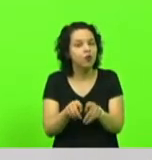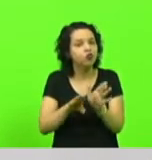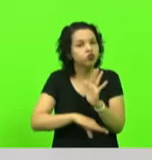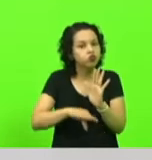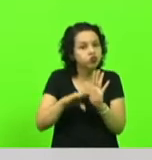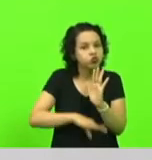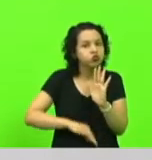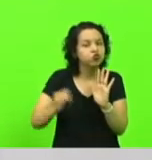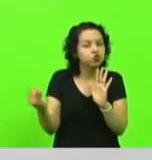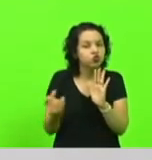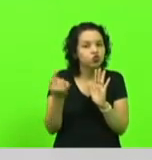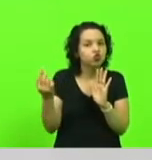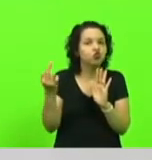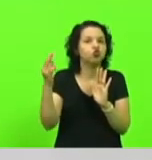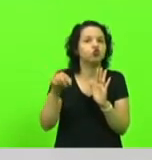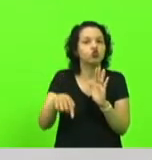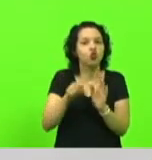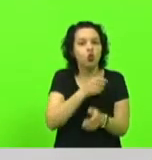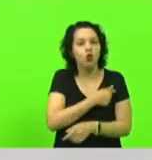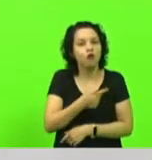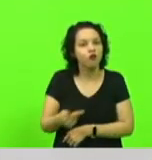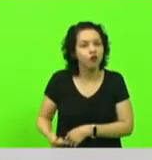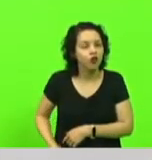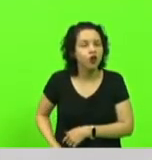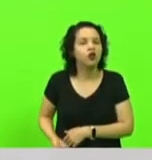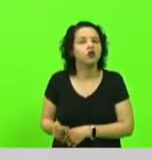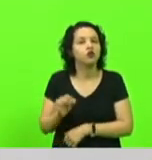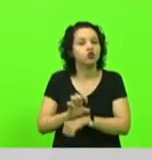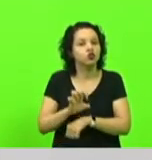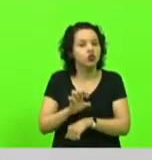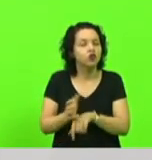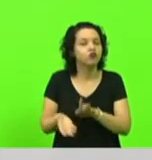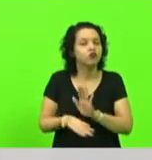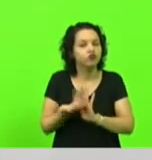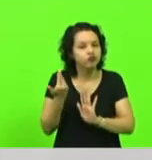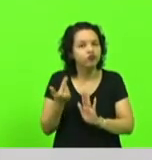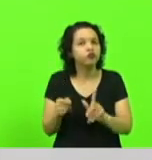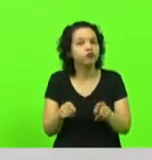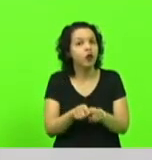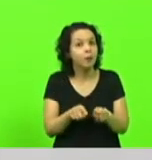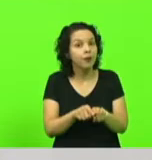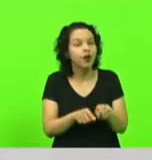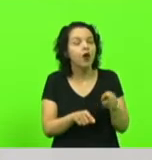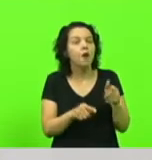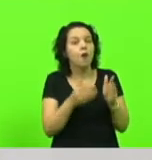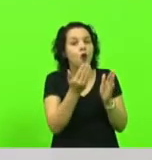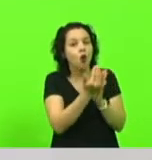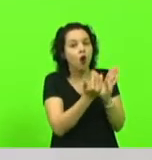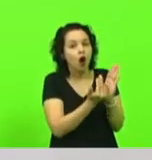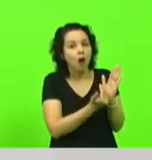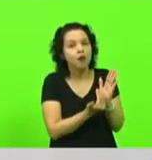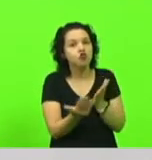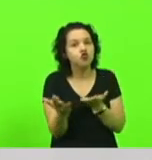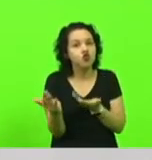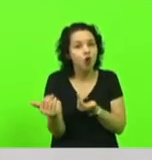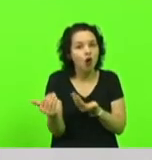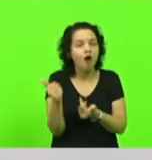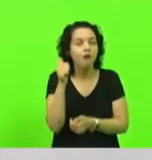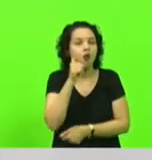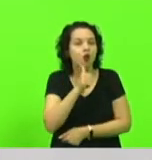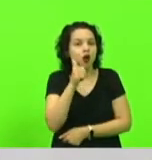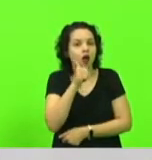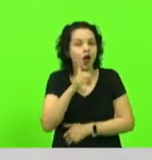governo do Estado. Também o programa Jovens e Mulheres em Ação, que capacita